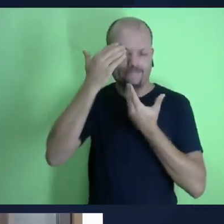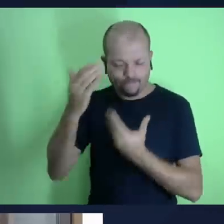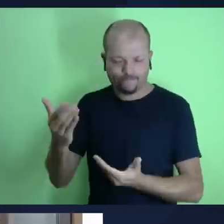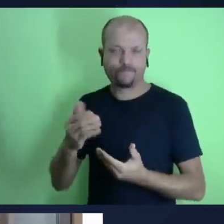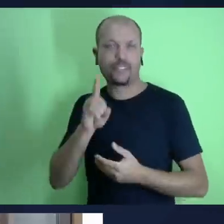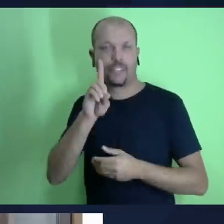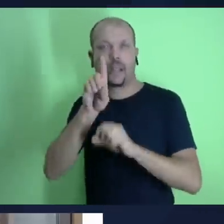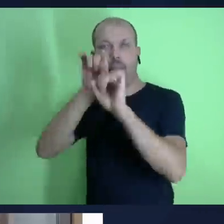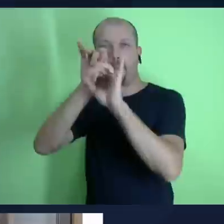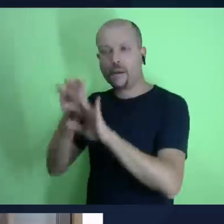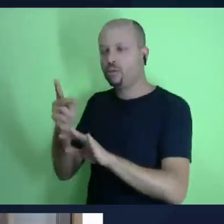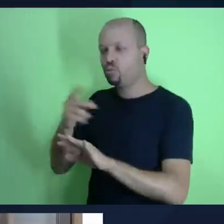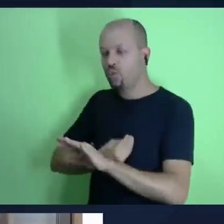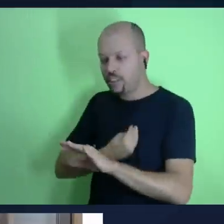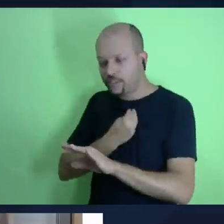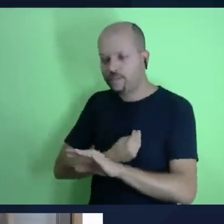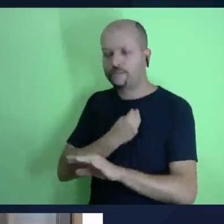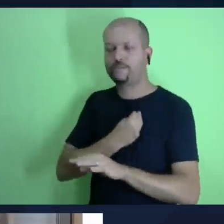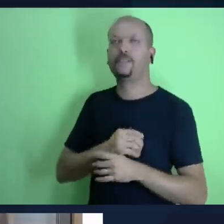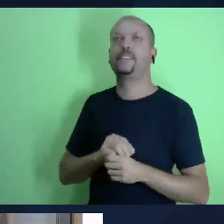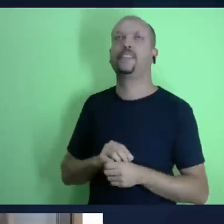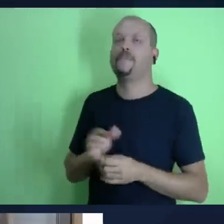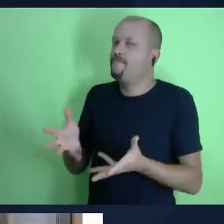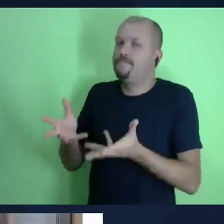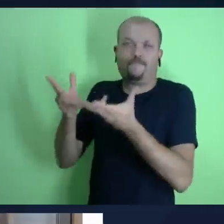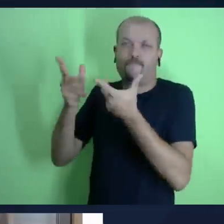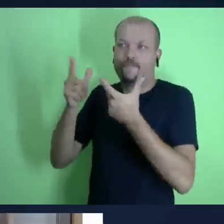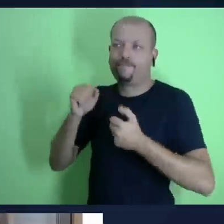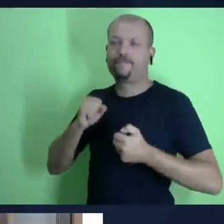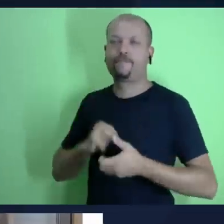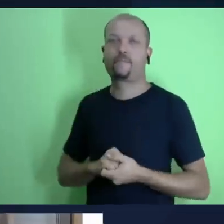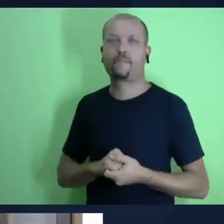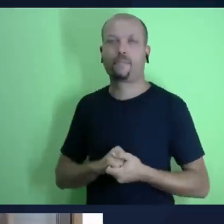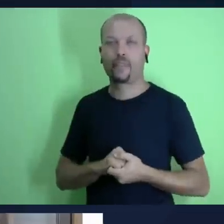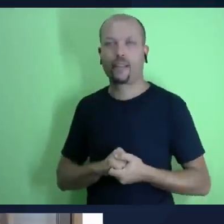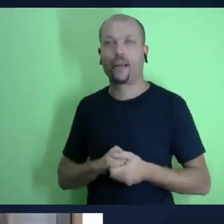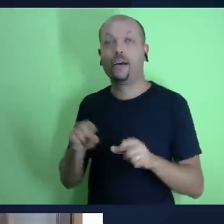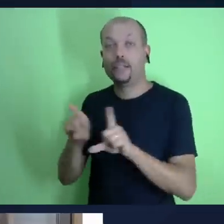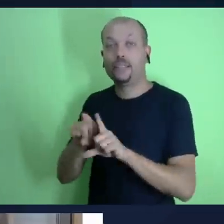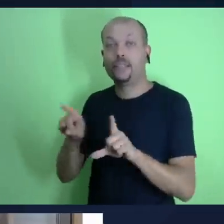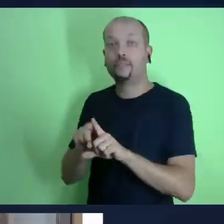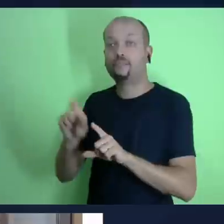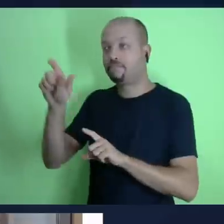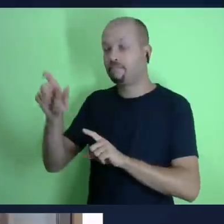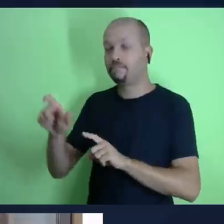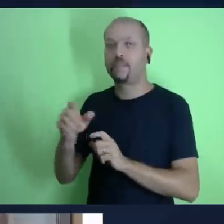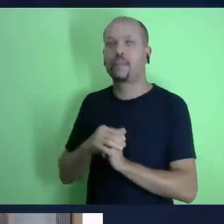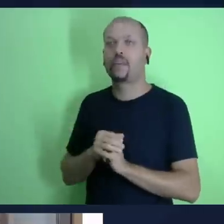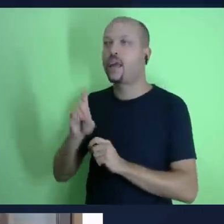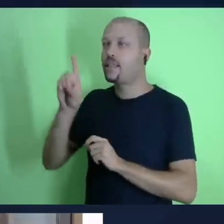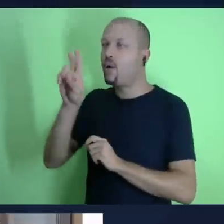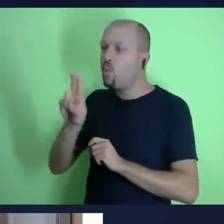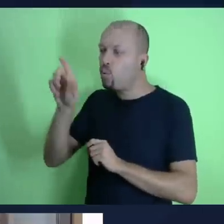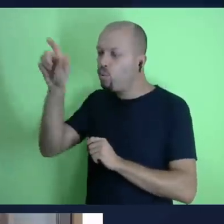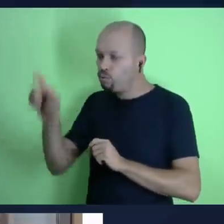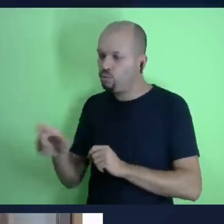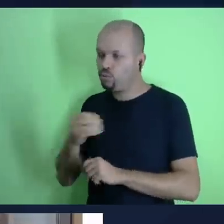pregação do treinamento também na área musical pastor Josué continua ativo não é com